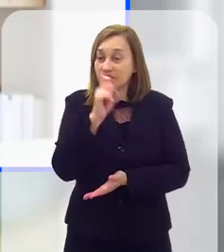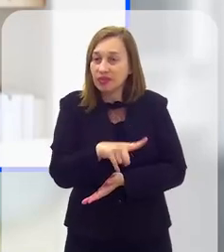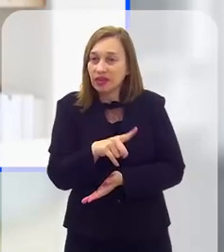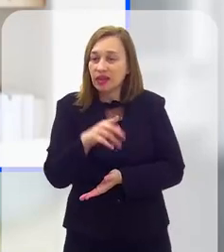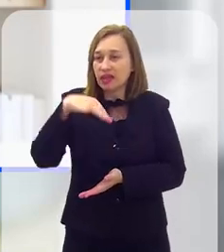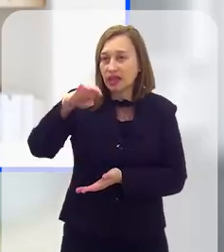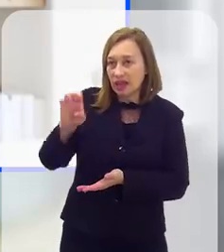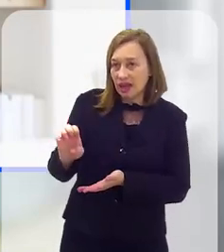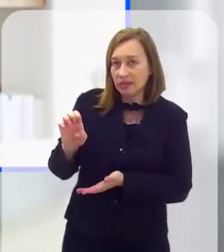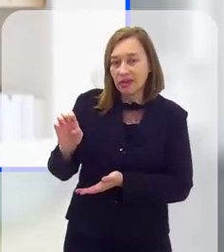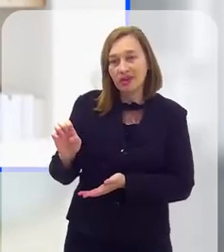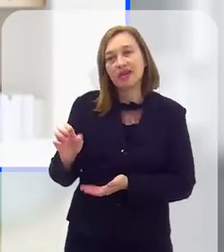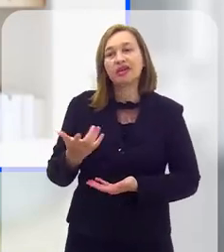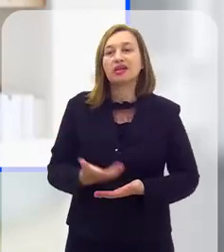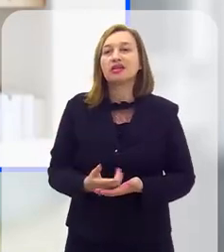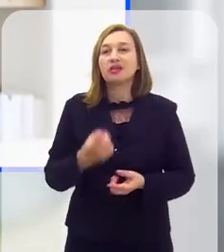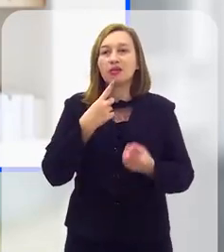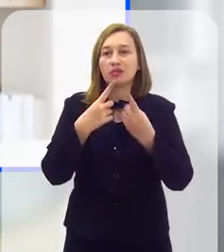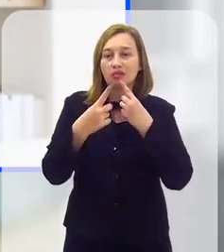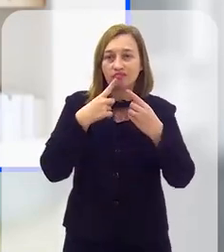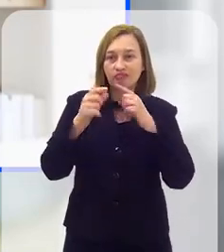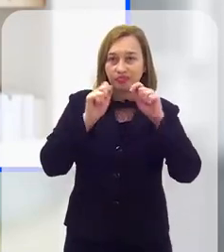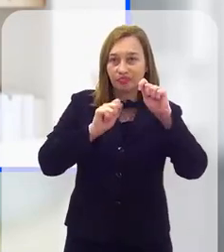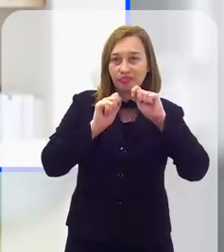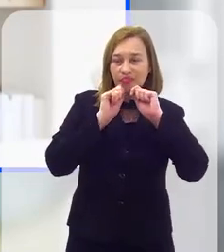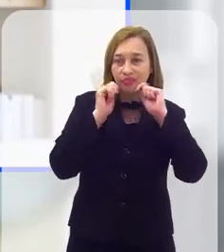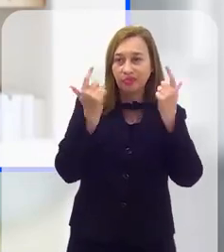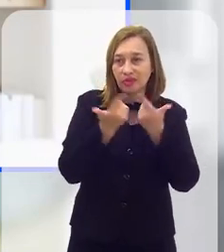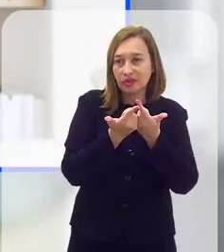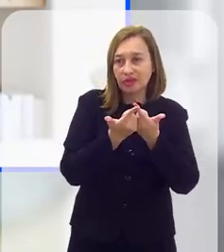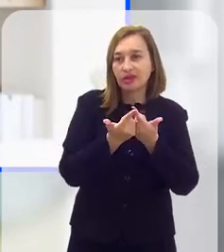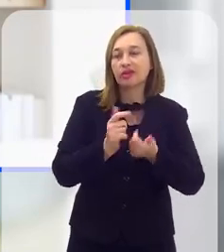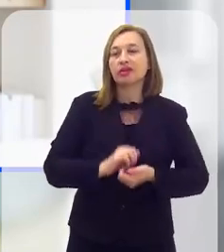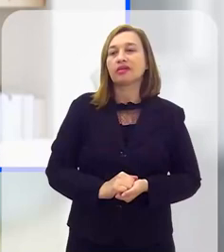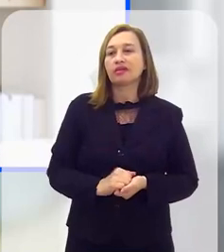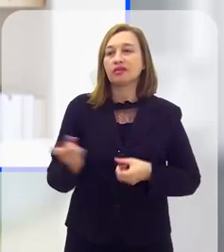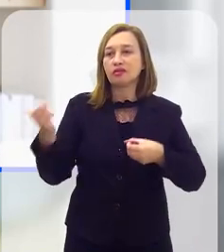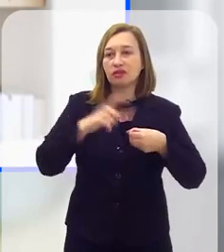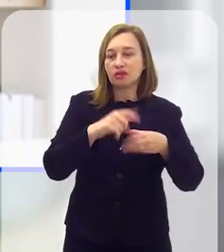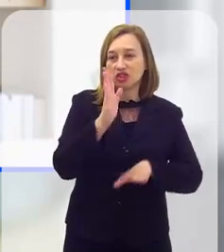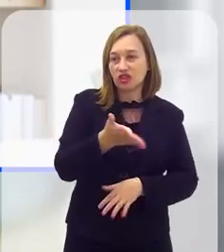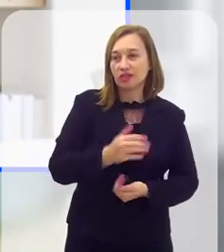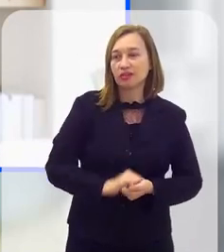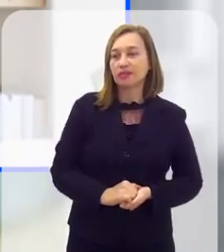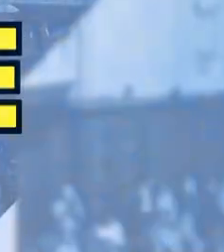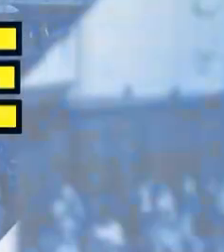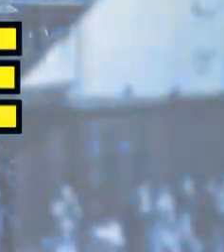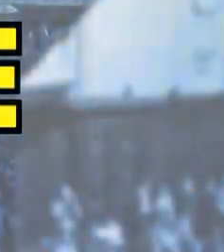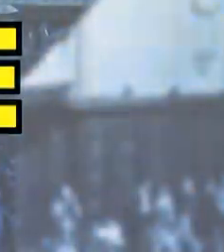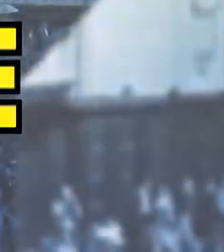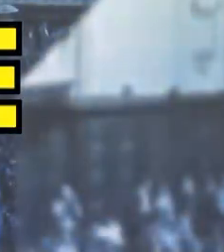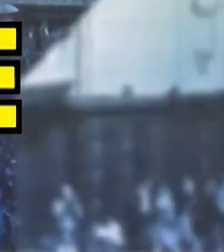resíduos, coleta seletiva, e presidente do Grupo Urban, Guilherme Almeida. O Alerte Debate volta já.